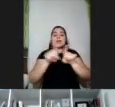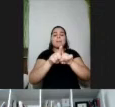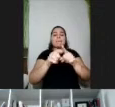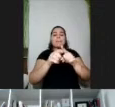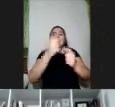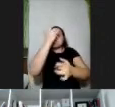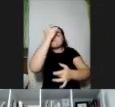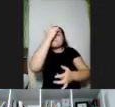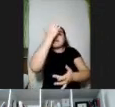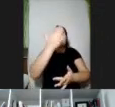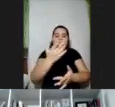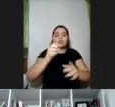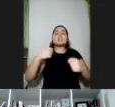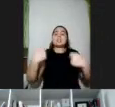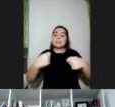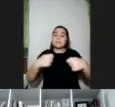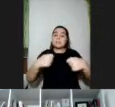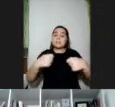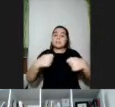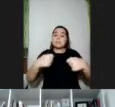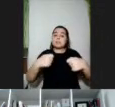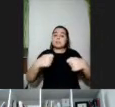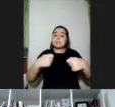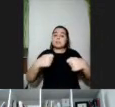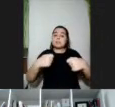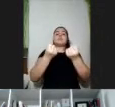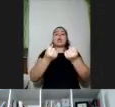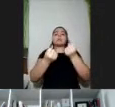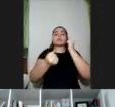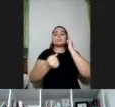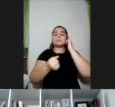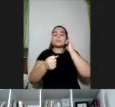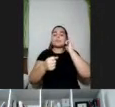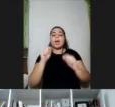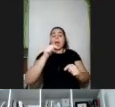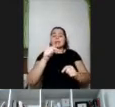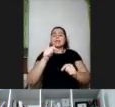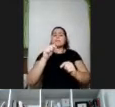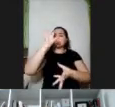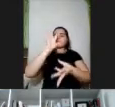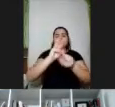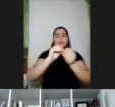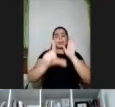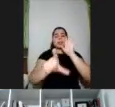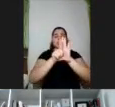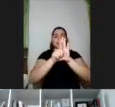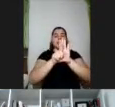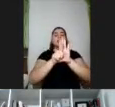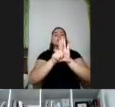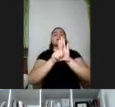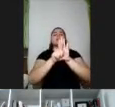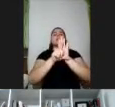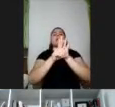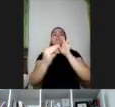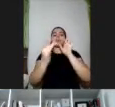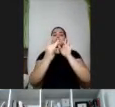e estimulados. Aqui é uma breve histórica da legislação relacionada com a pessoa com deficiência.